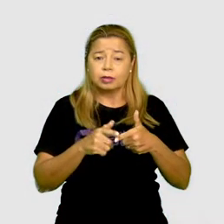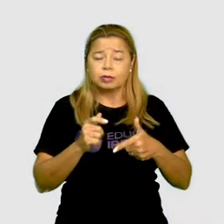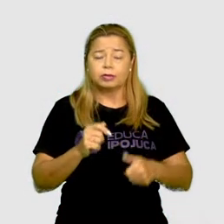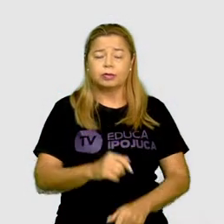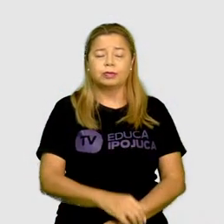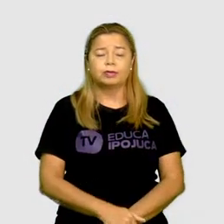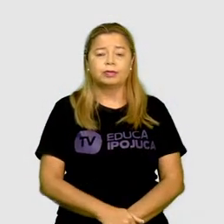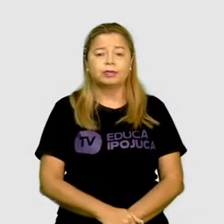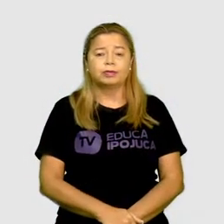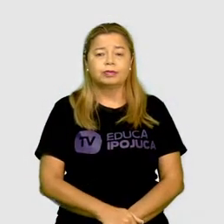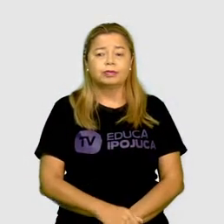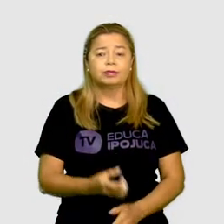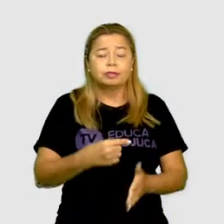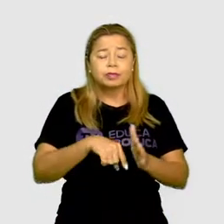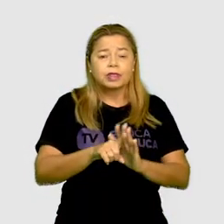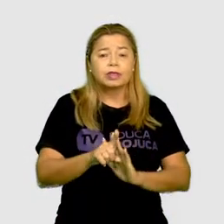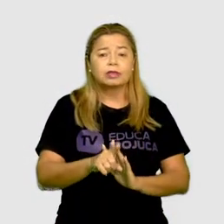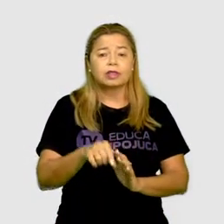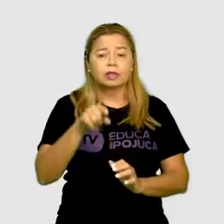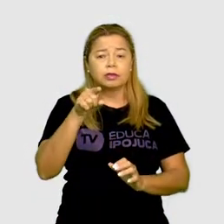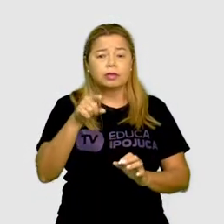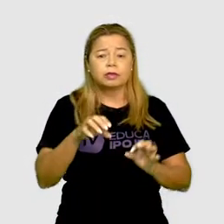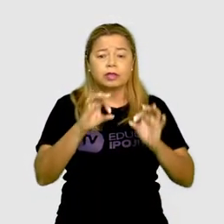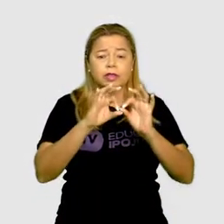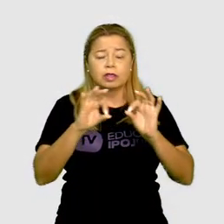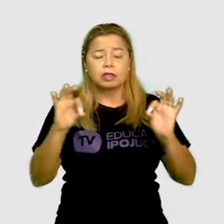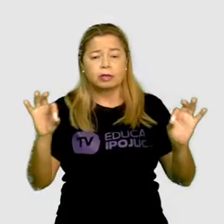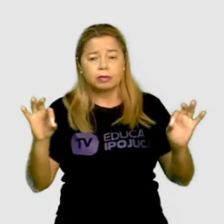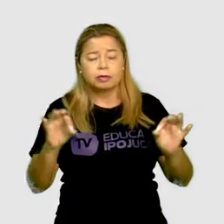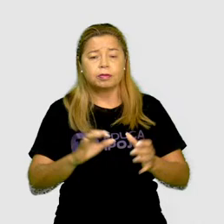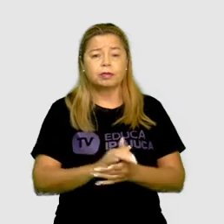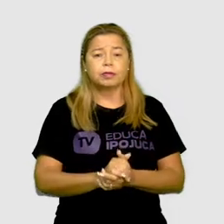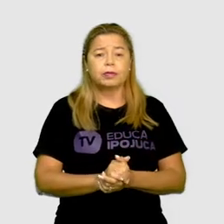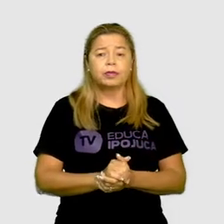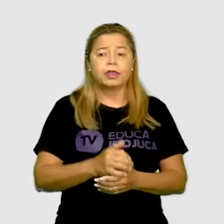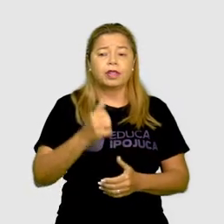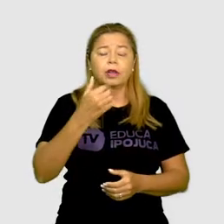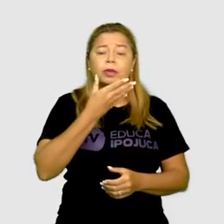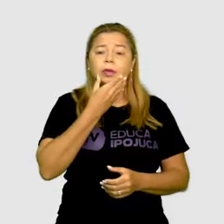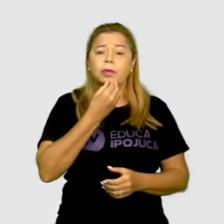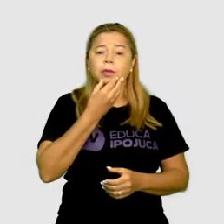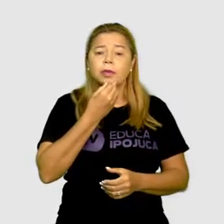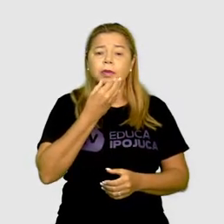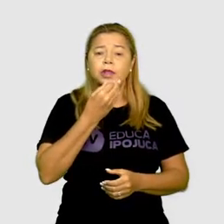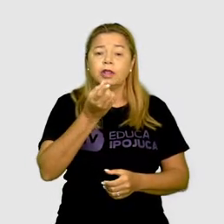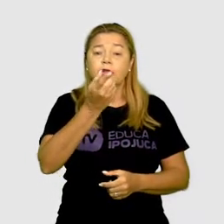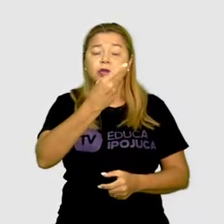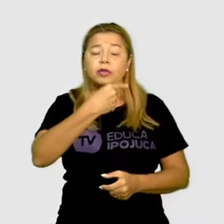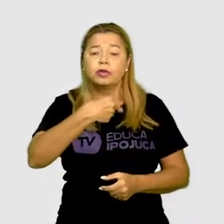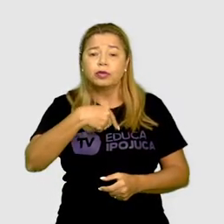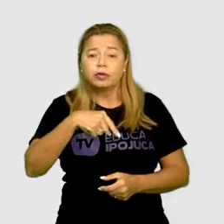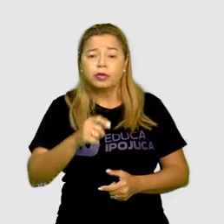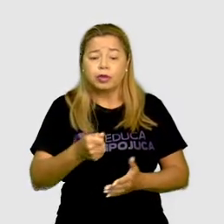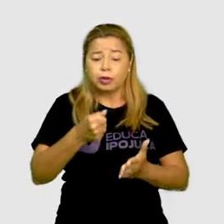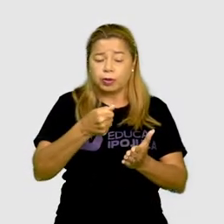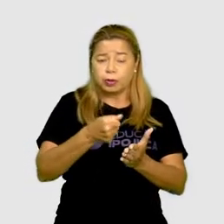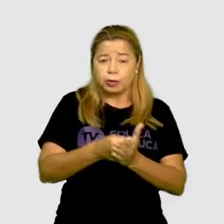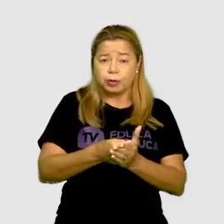Eu vou pedir para você completar. Mateus foi comprar refrigerante para o almoço.